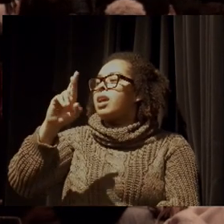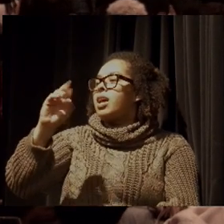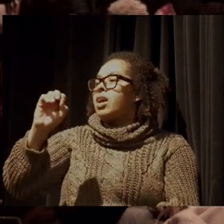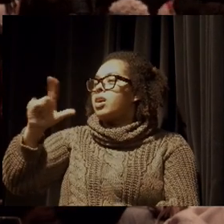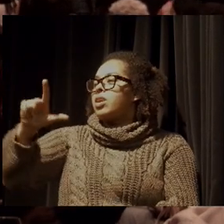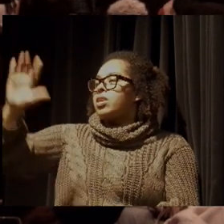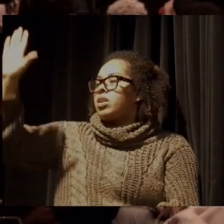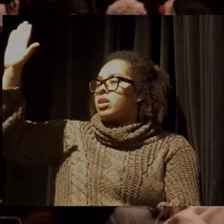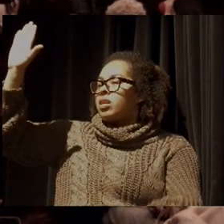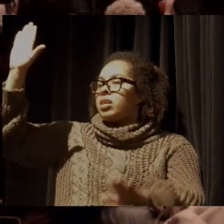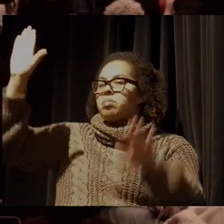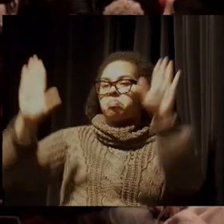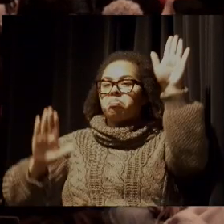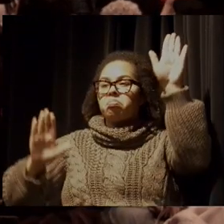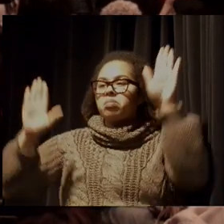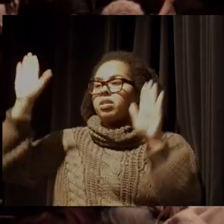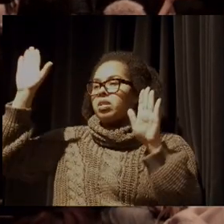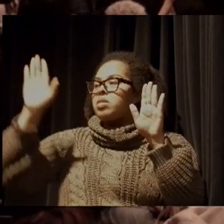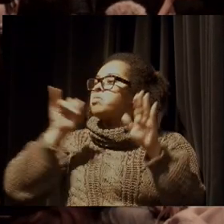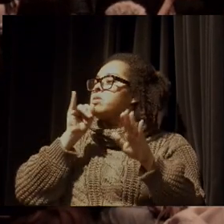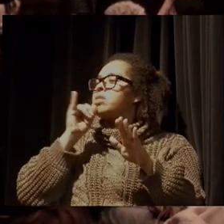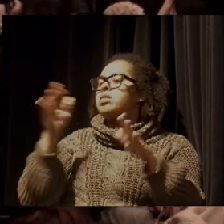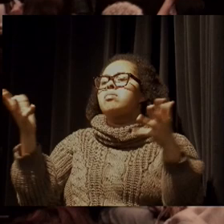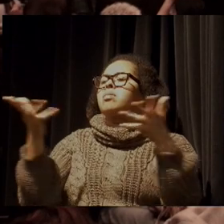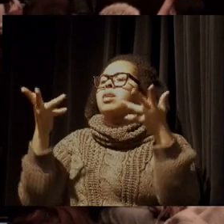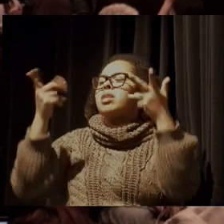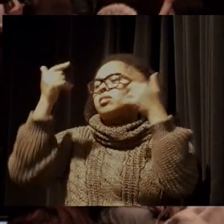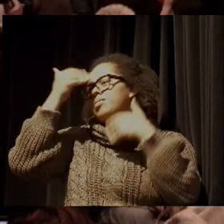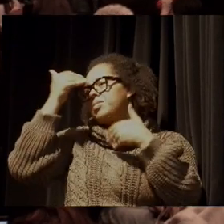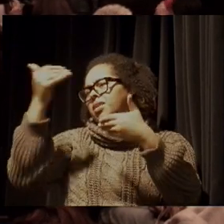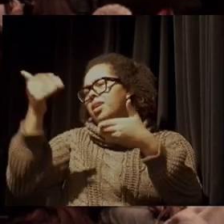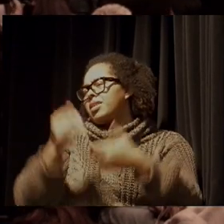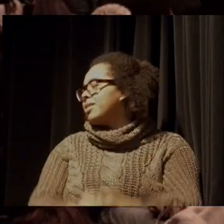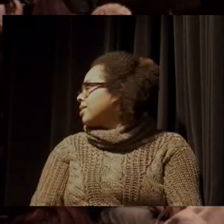Carol, você estiver, você é incrível. Obrigada.